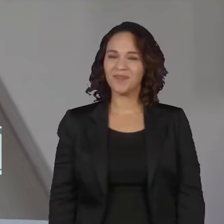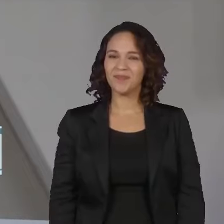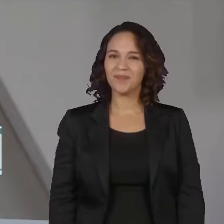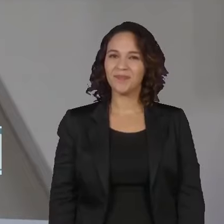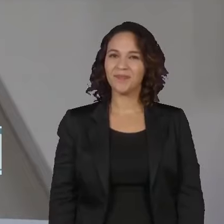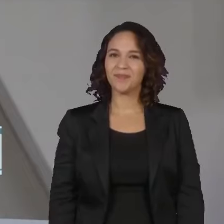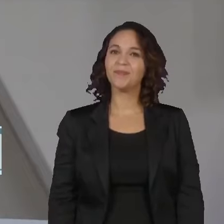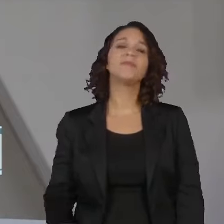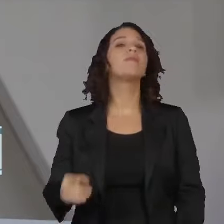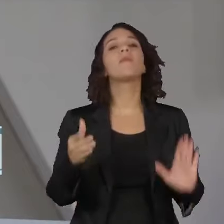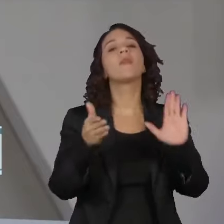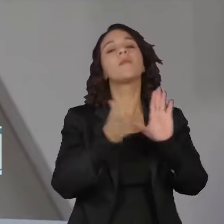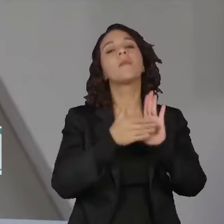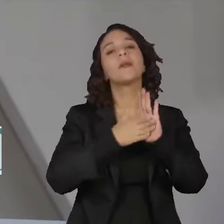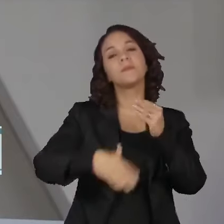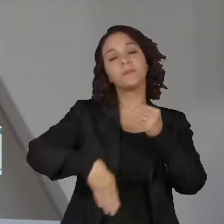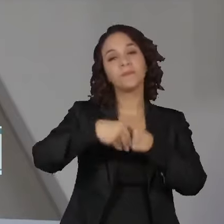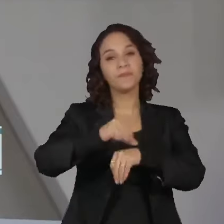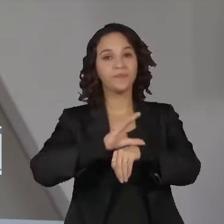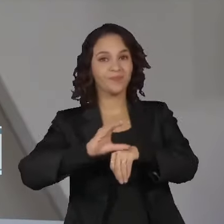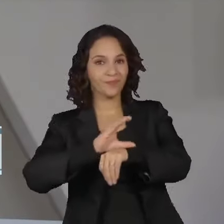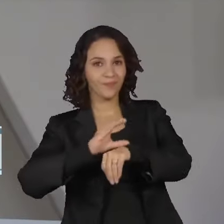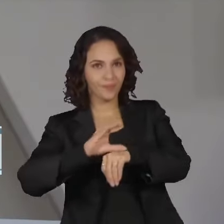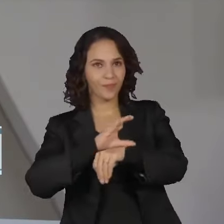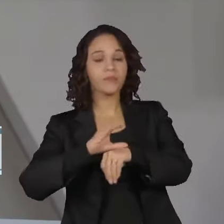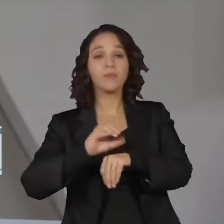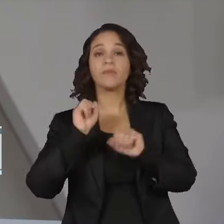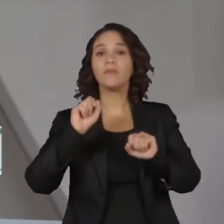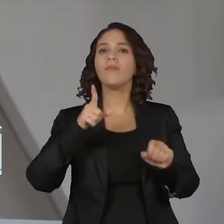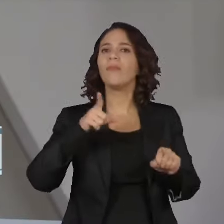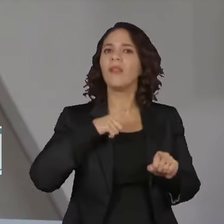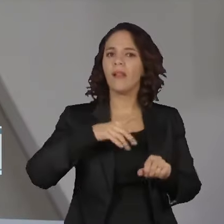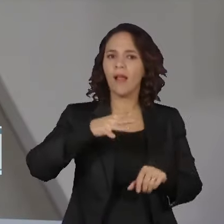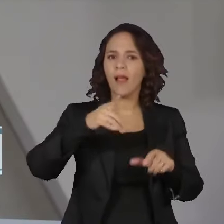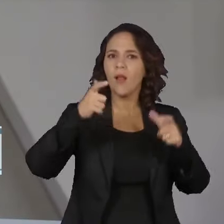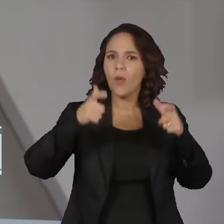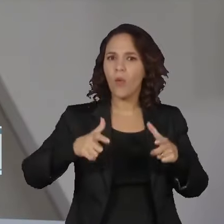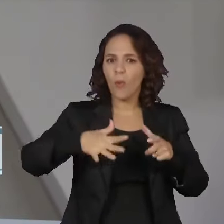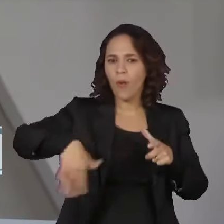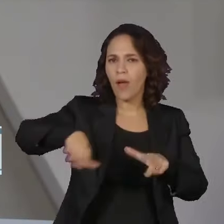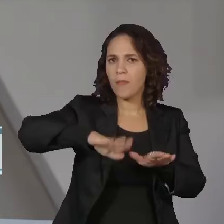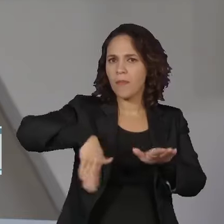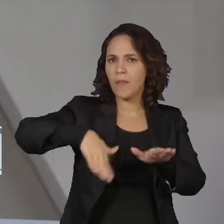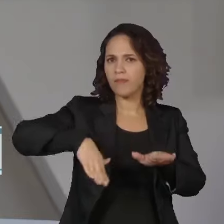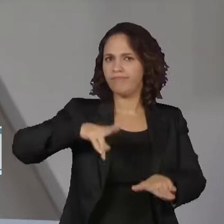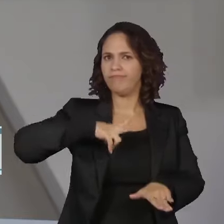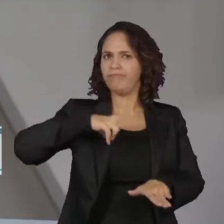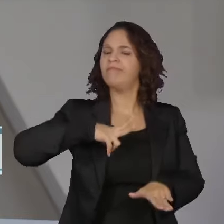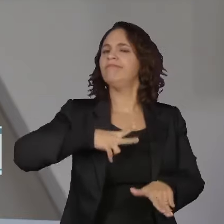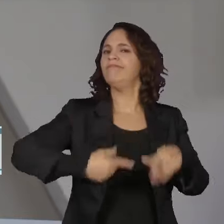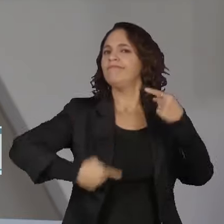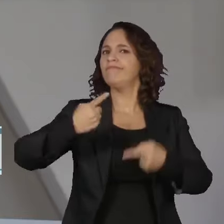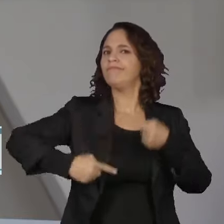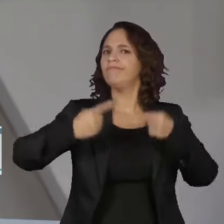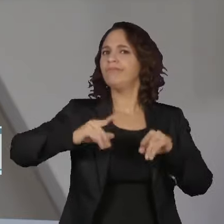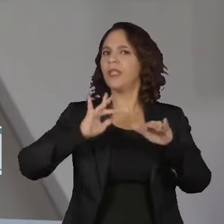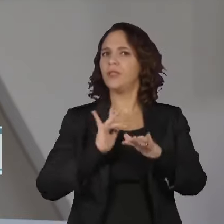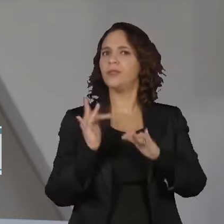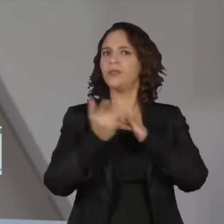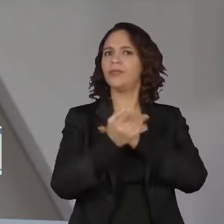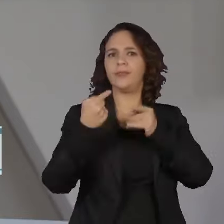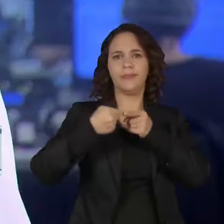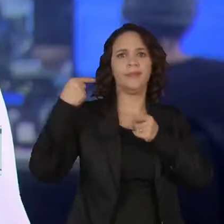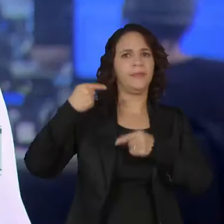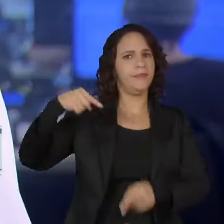A proposta de emenda constitucional que pode privatizar algumas áreas à beira-mar tomou debate nas redes sociais na última